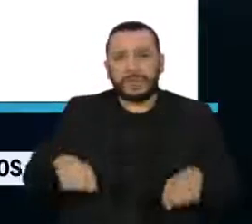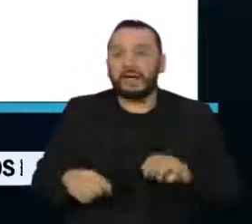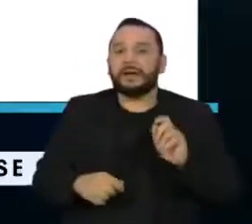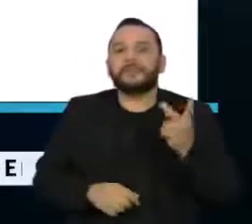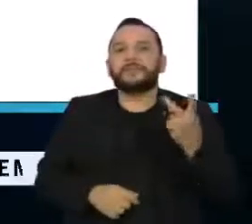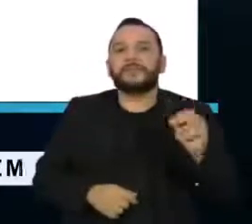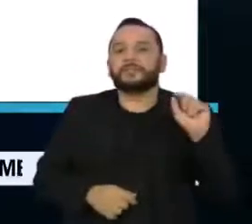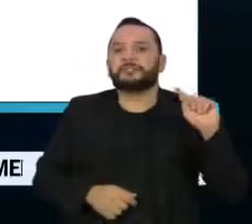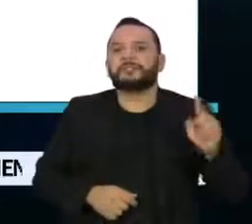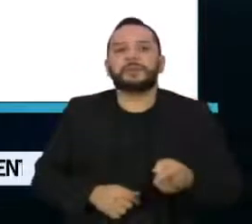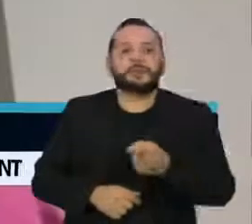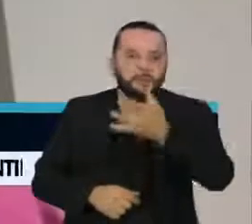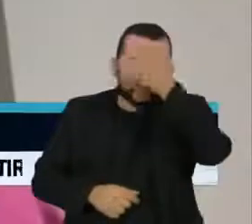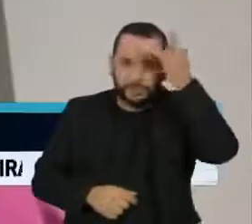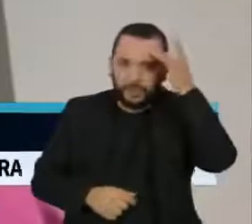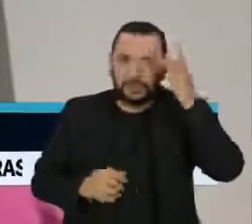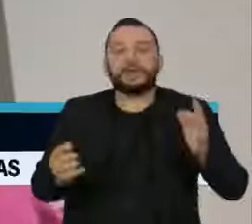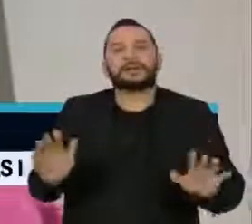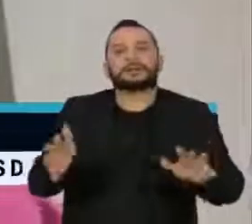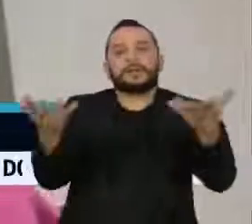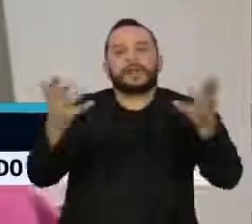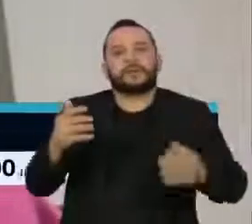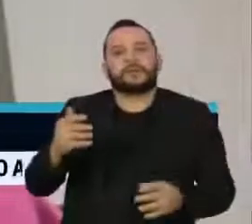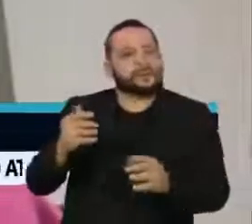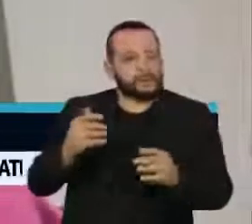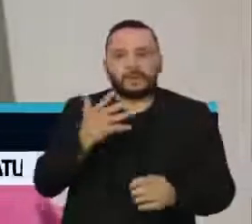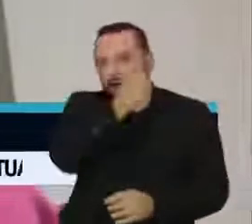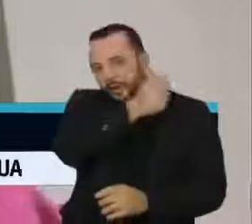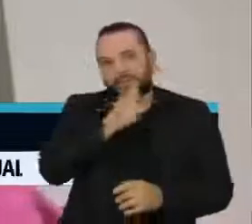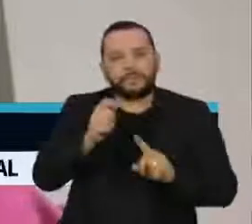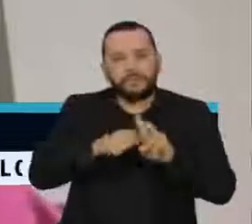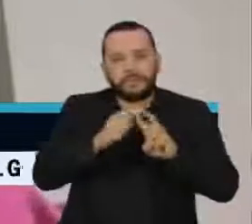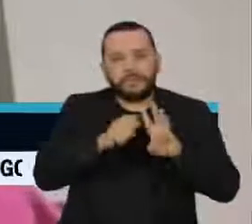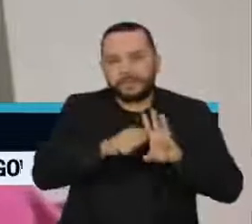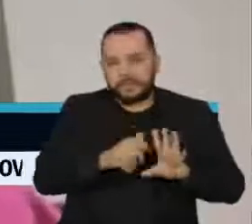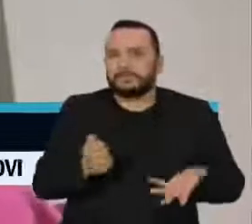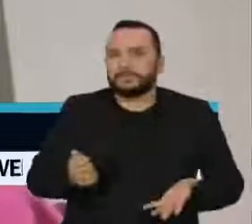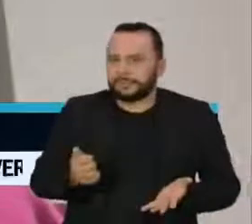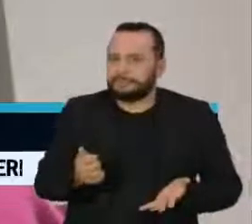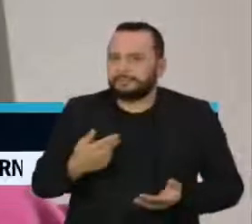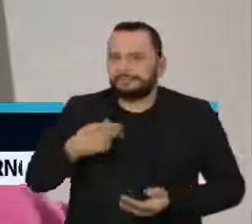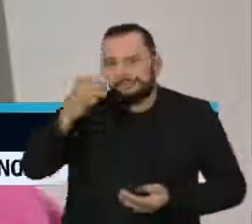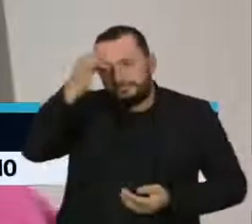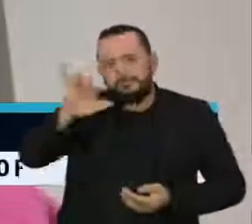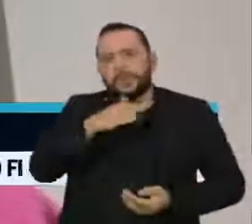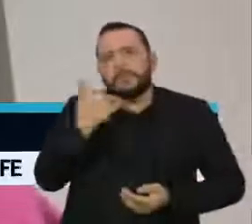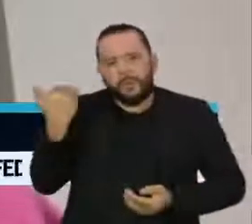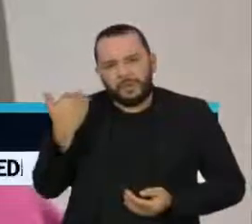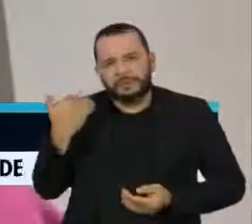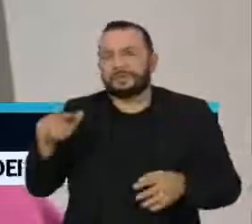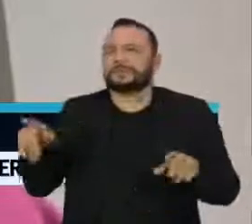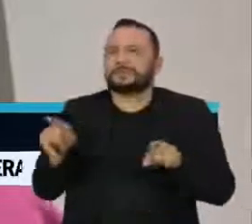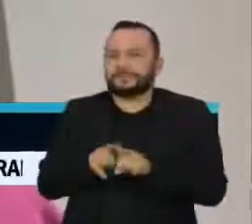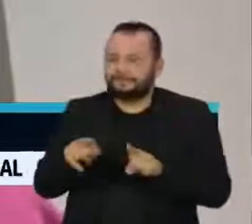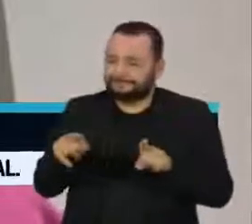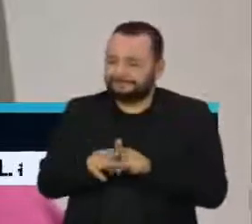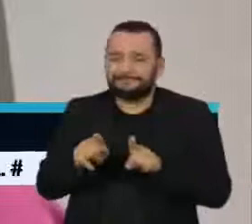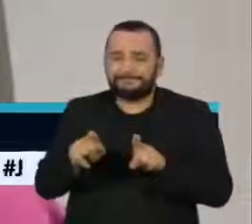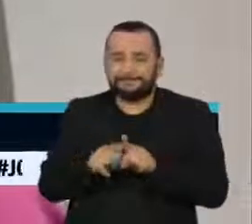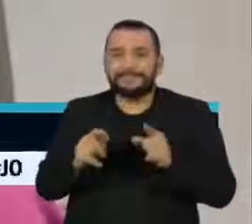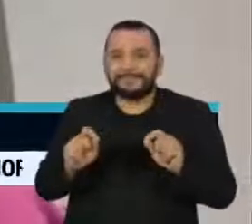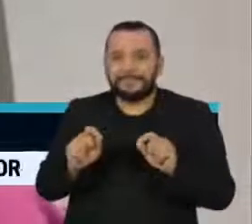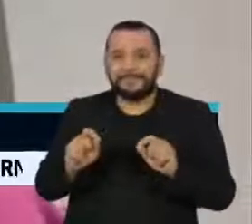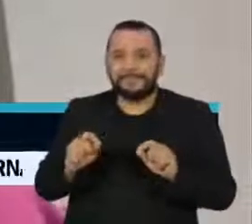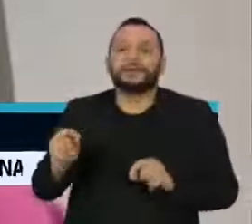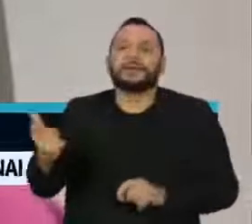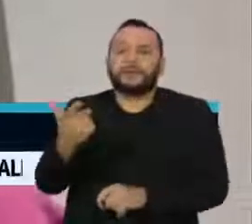vidas seriam poupadas por mês. Não apenas na questão de novos óbitos, mas também é fundamental levar em consideração